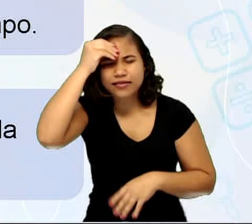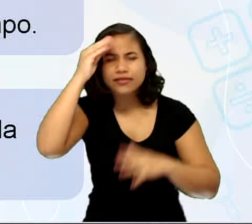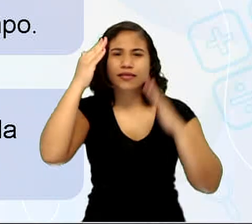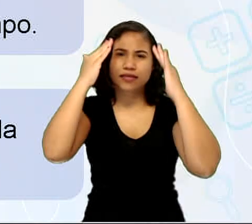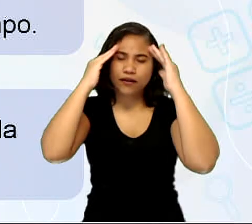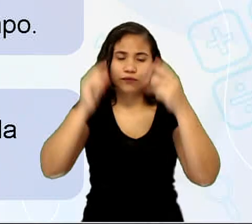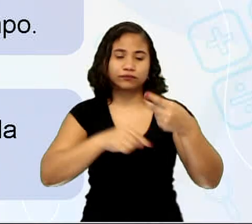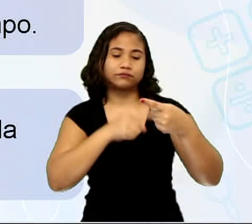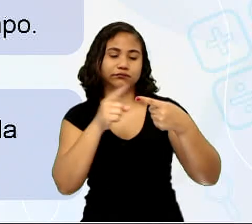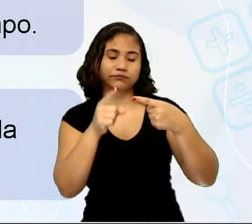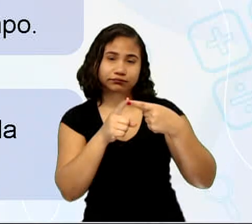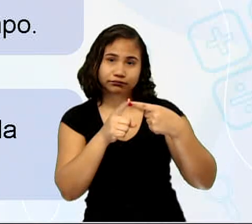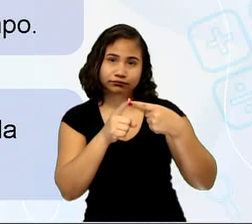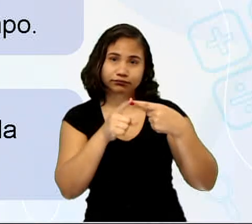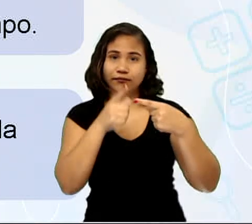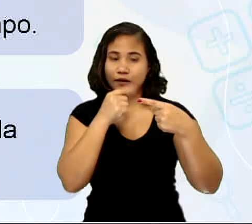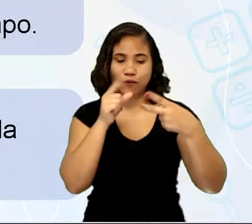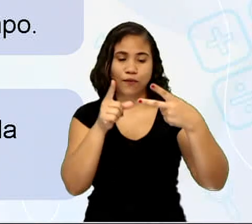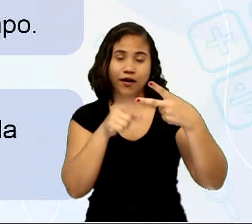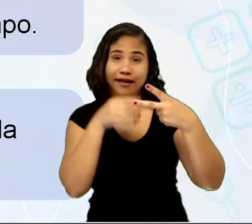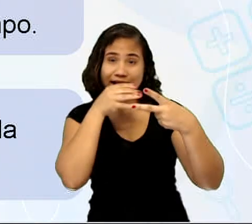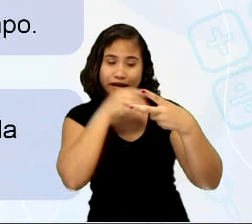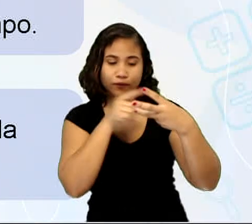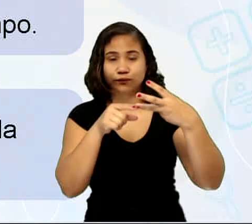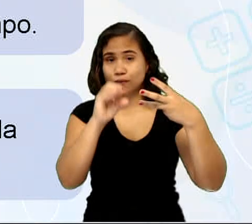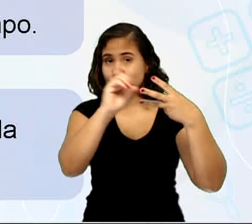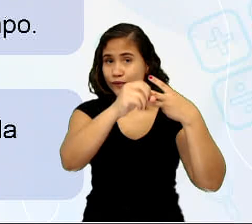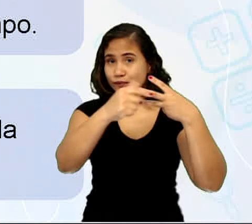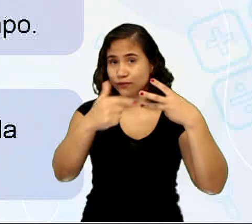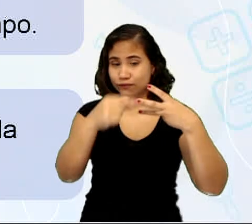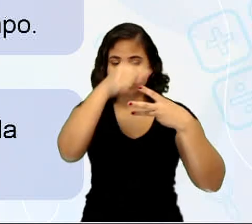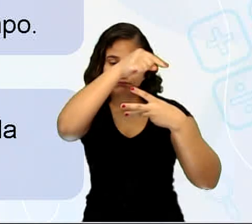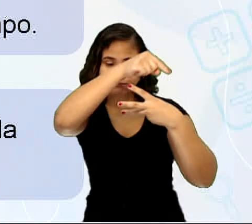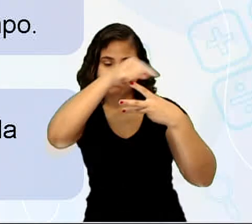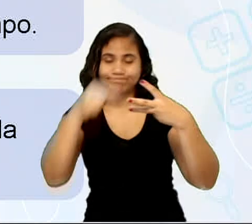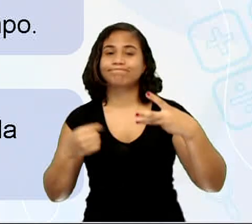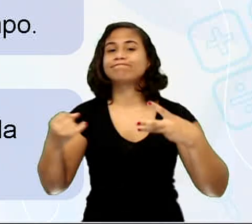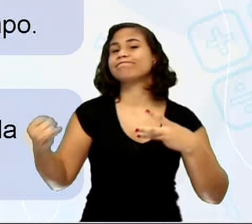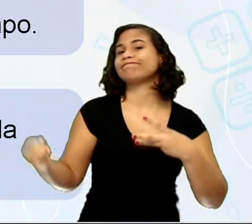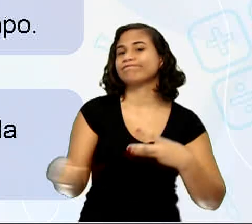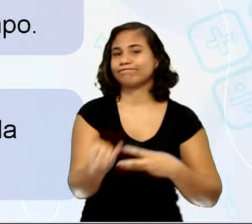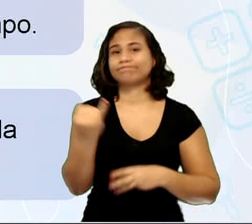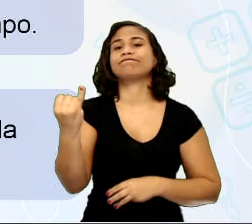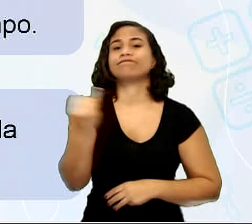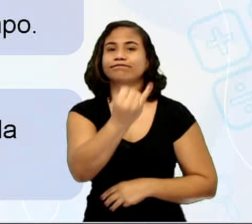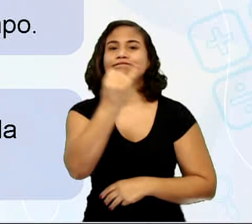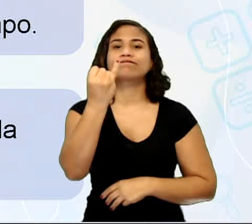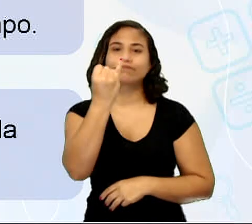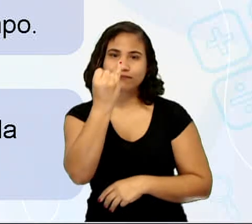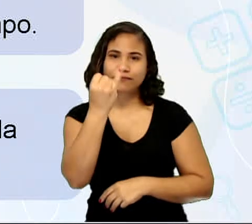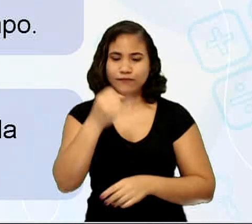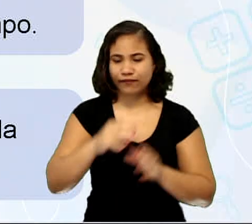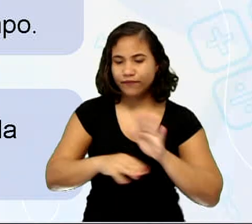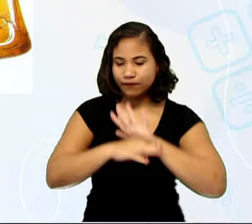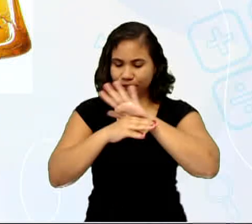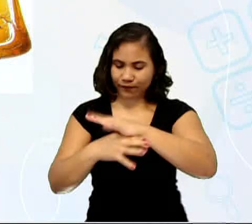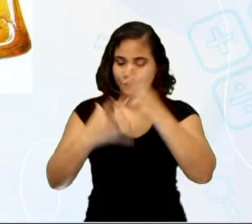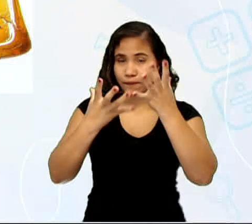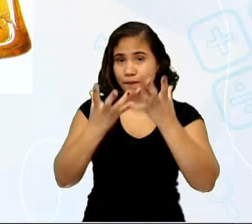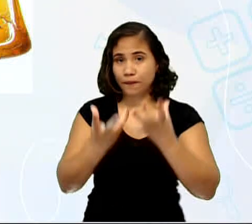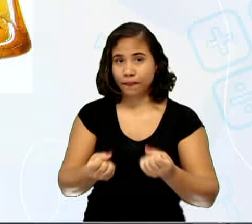umidade, calor e oxigênio. São fatores que ajudam na decomposição.